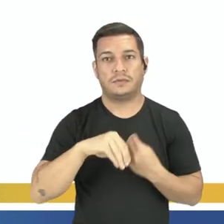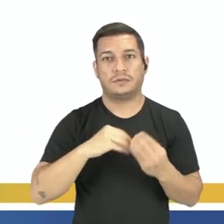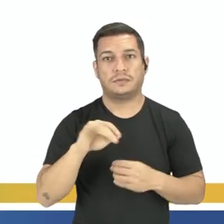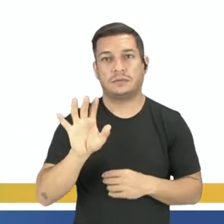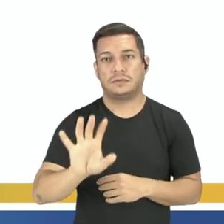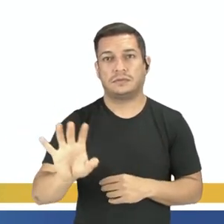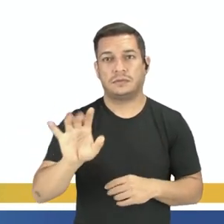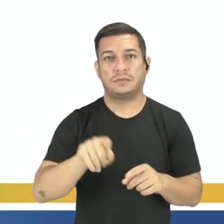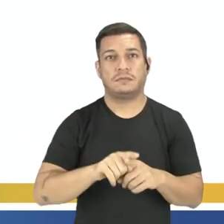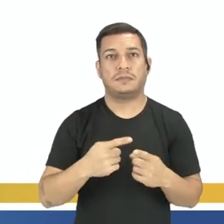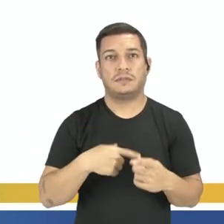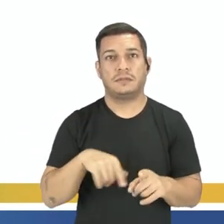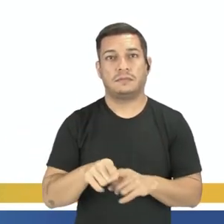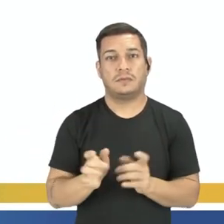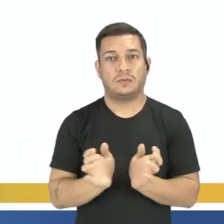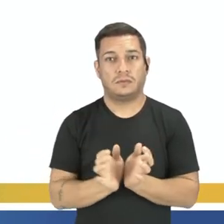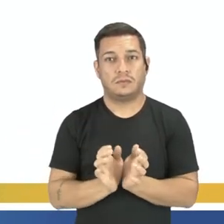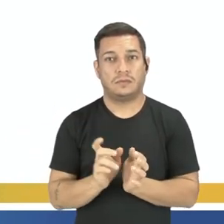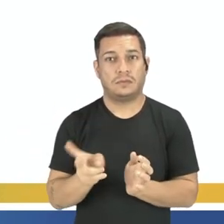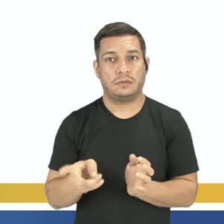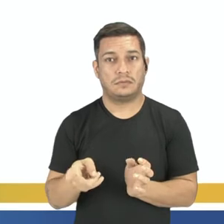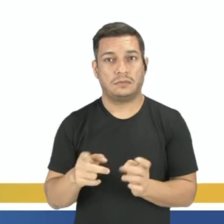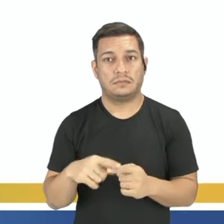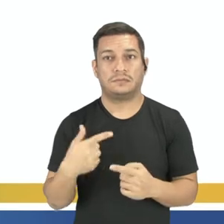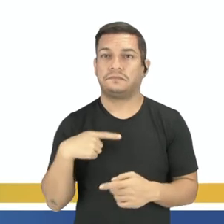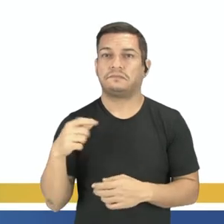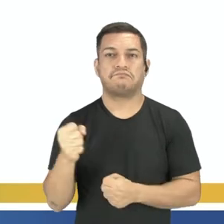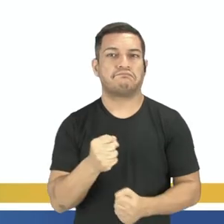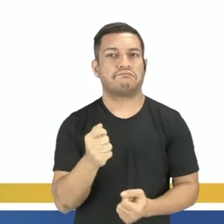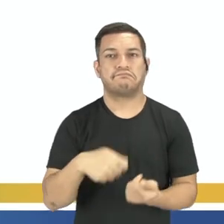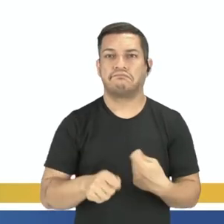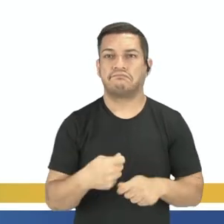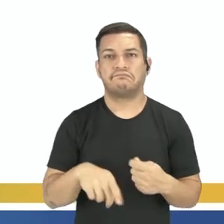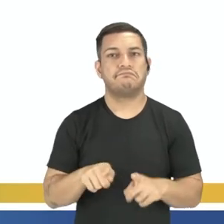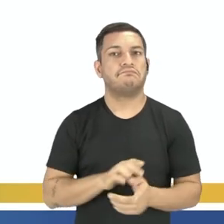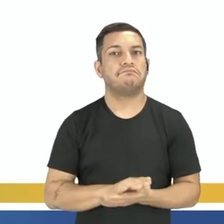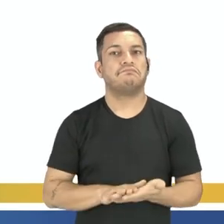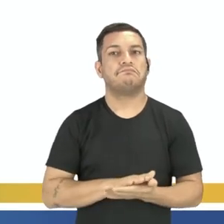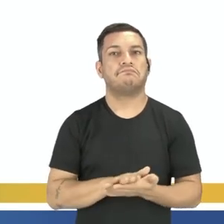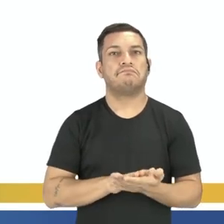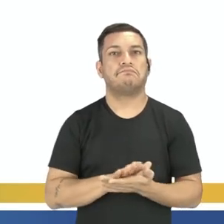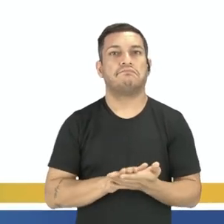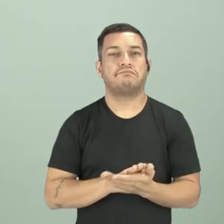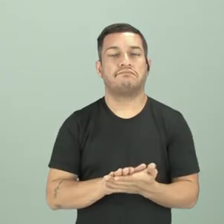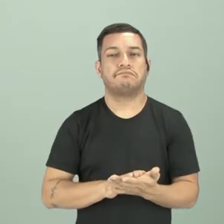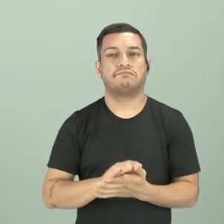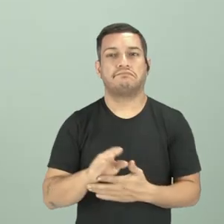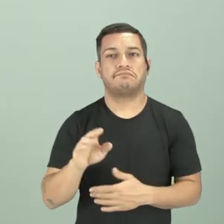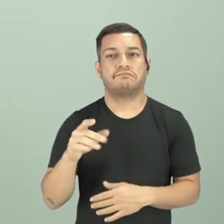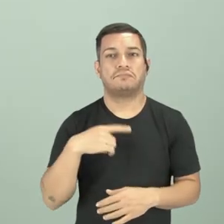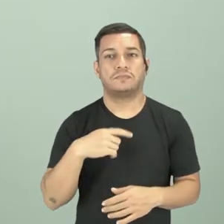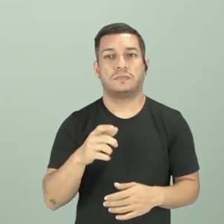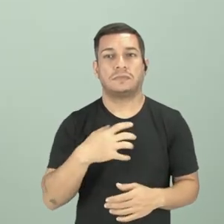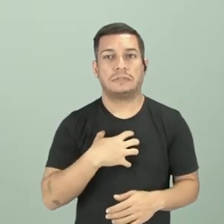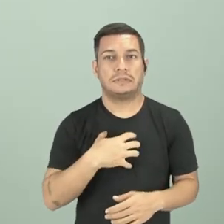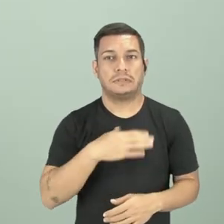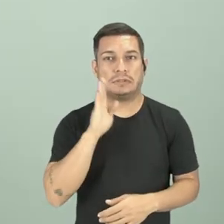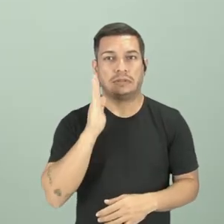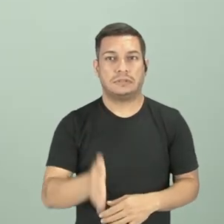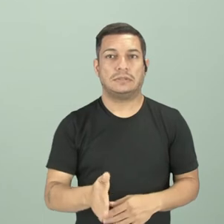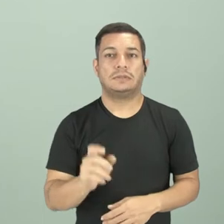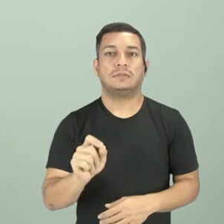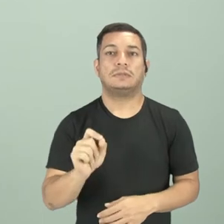região, mas também era uma elite local. Só que não tinha poder administrativo, tá? Esses crioulos, eles não tinham poder de ação direta,